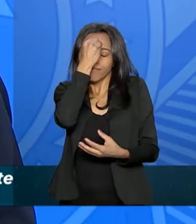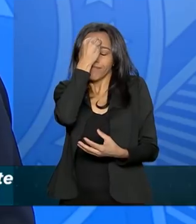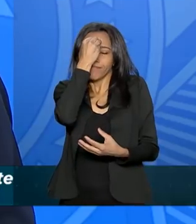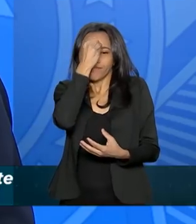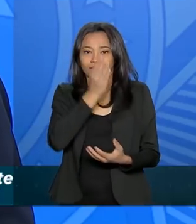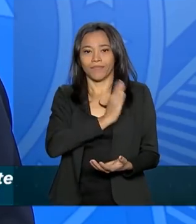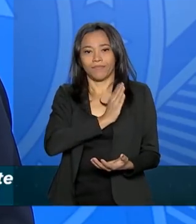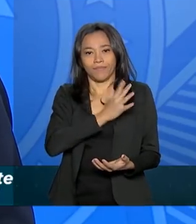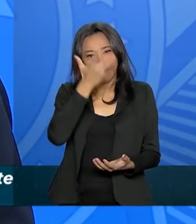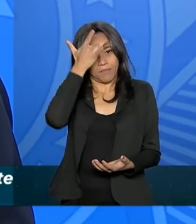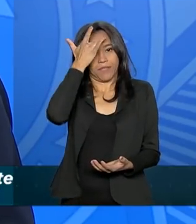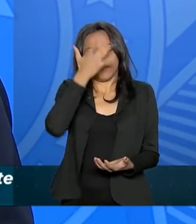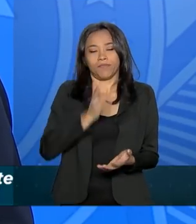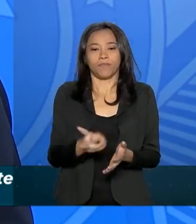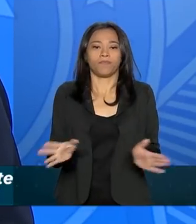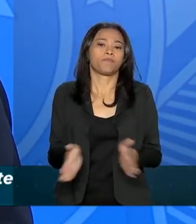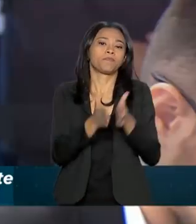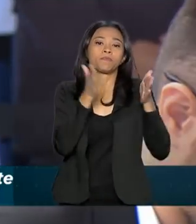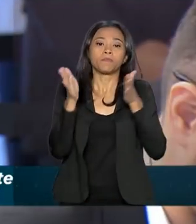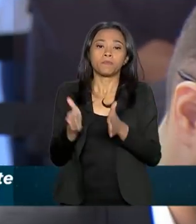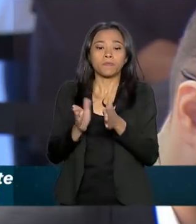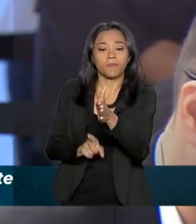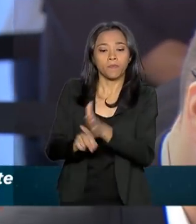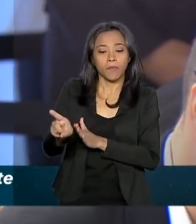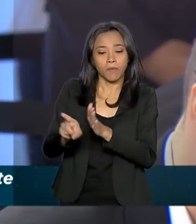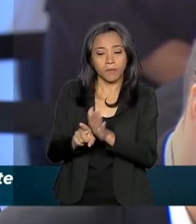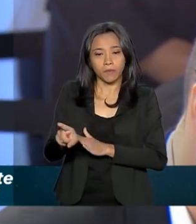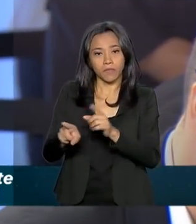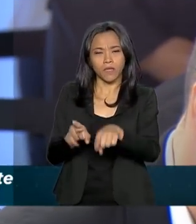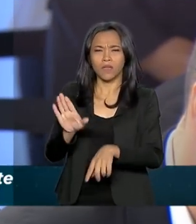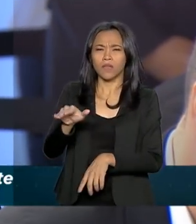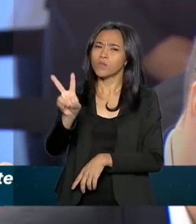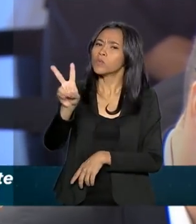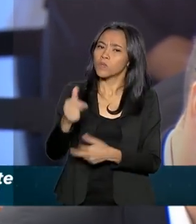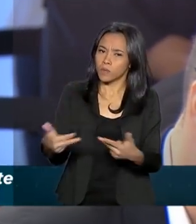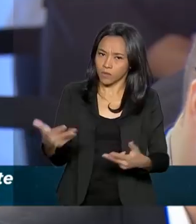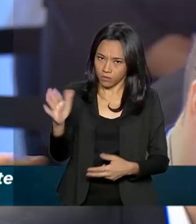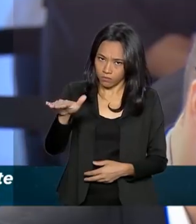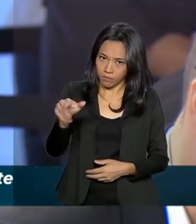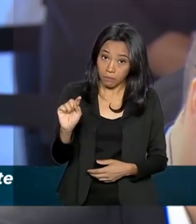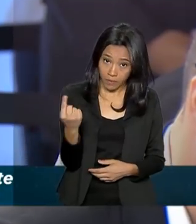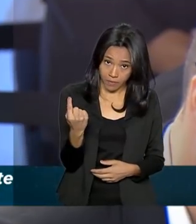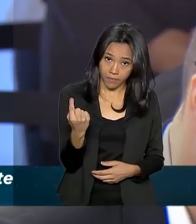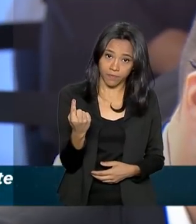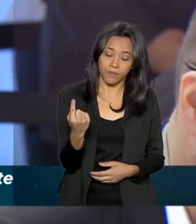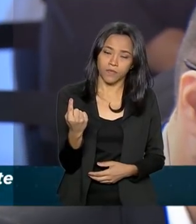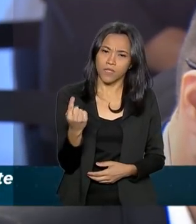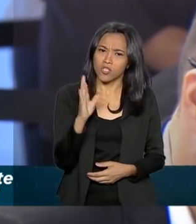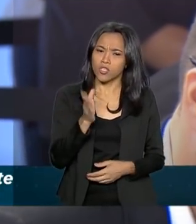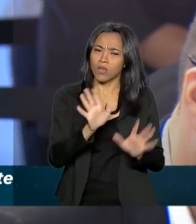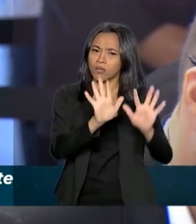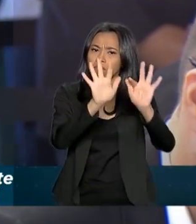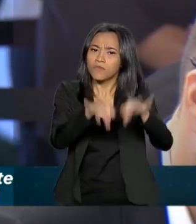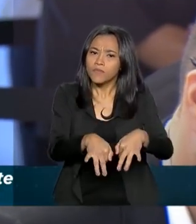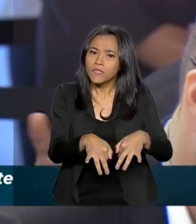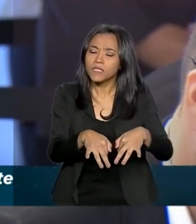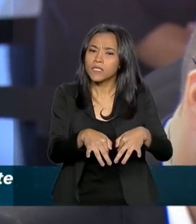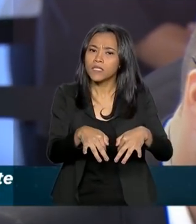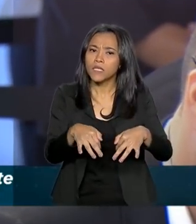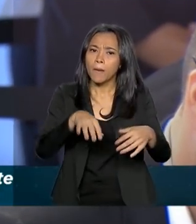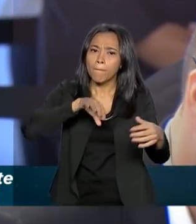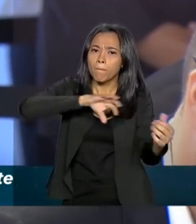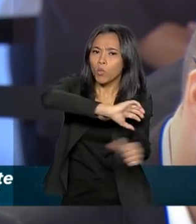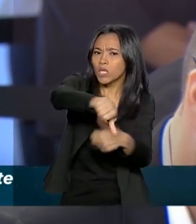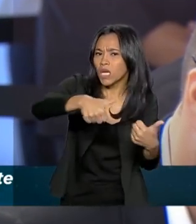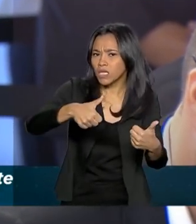Presidente Daniel Carvalho, da Folha de São Paulo. Eu queria saber duas coisas, por favor. Primeiro, encerraram as mudanças agora? Ou ainda